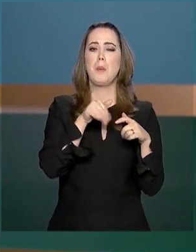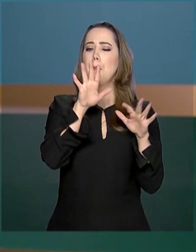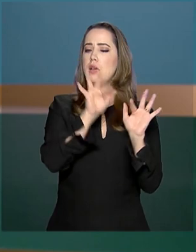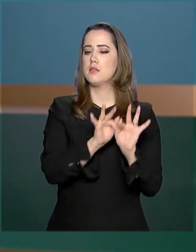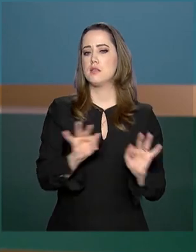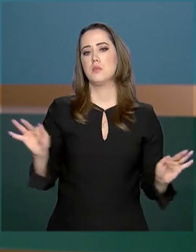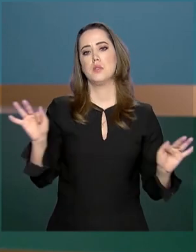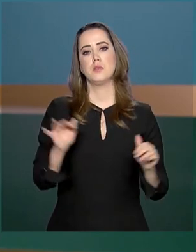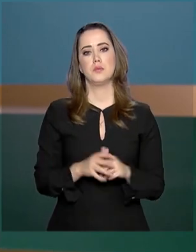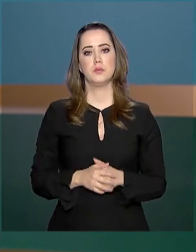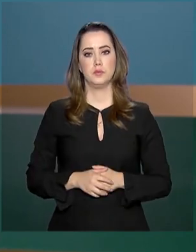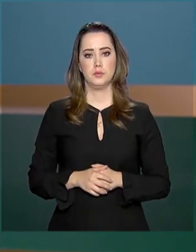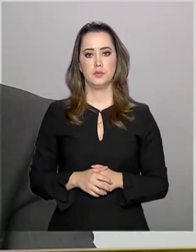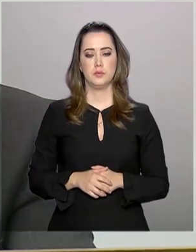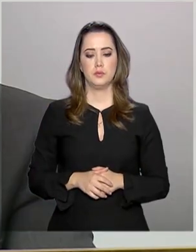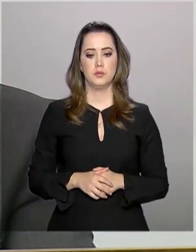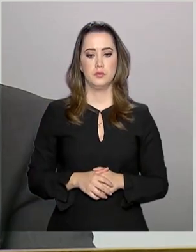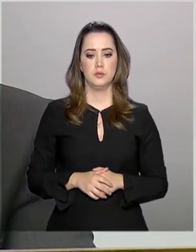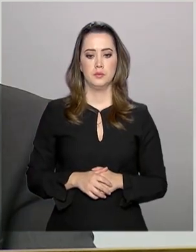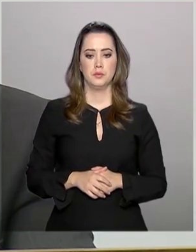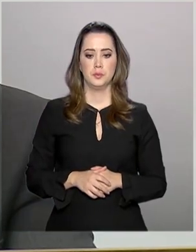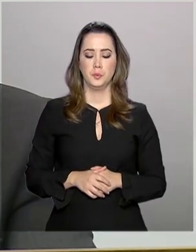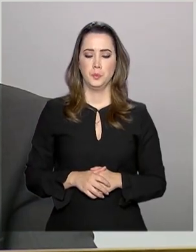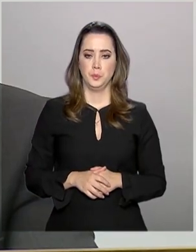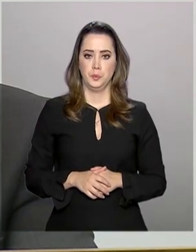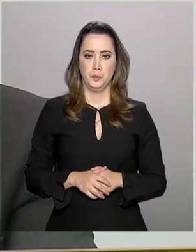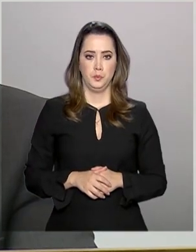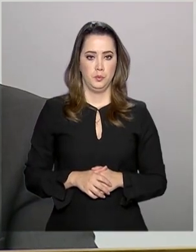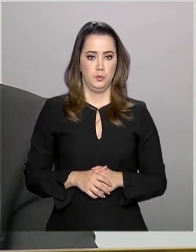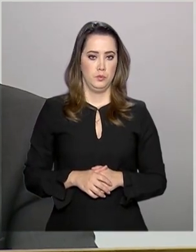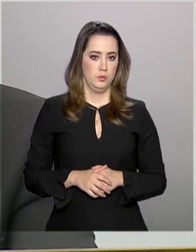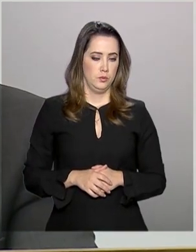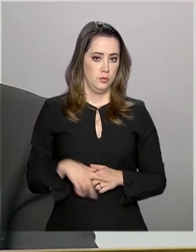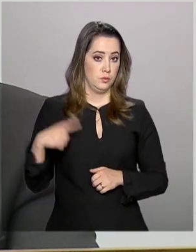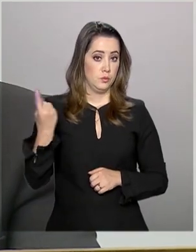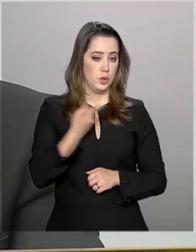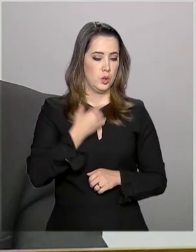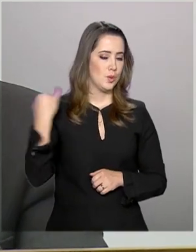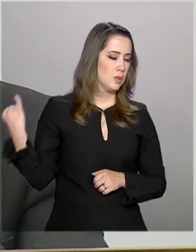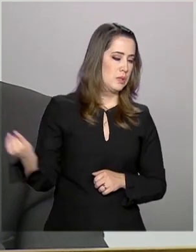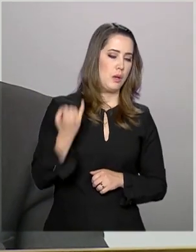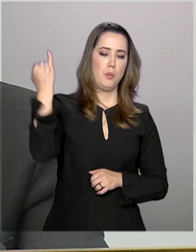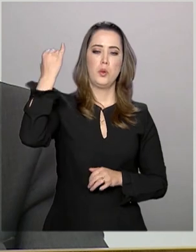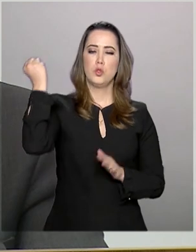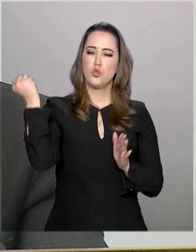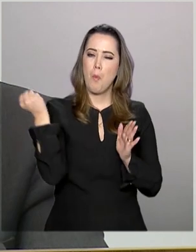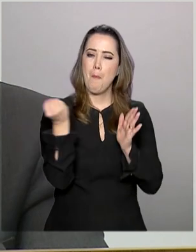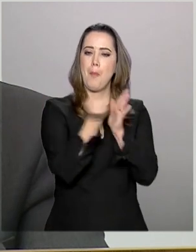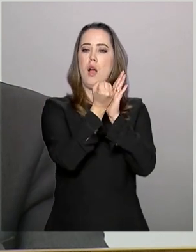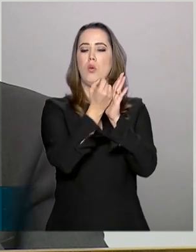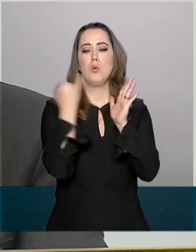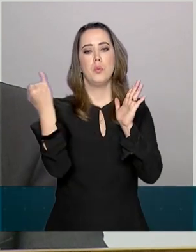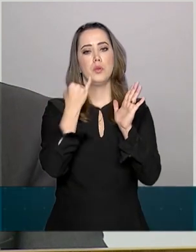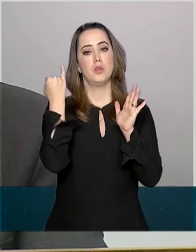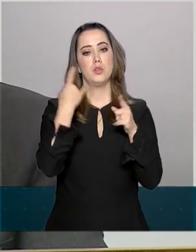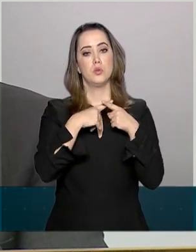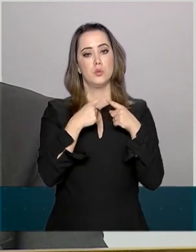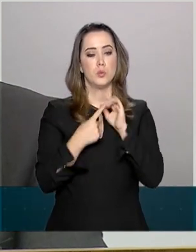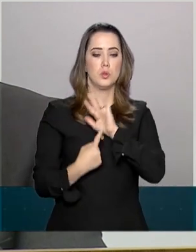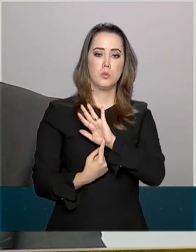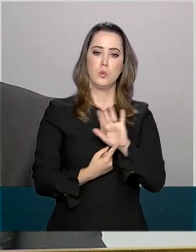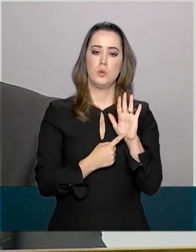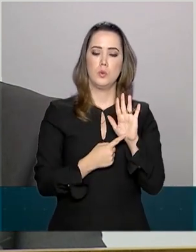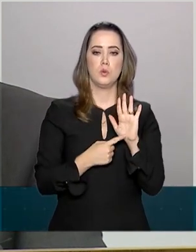ainda mais simples. Para nós é um marco, porque significa justamente, eu acredito, a espinha